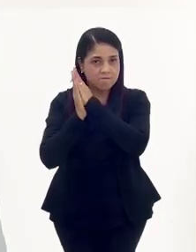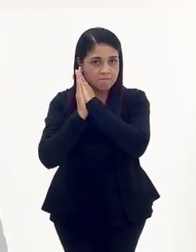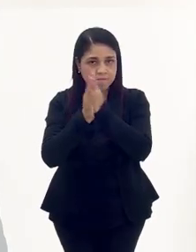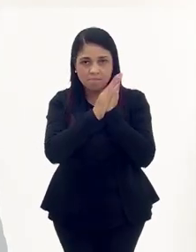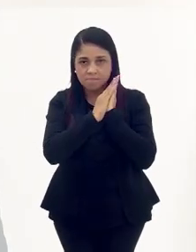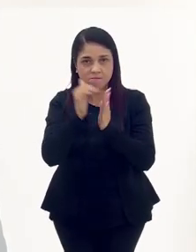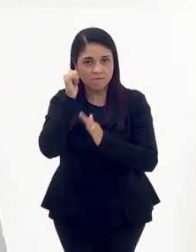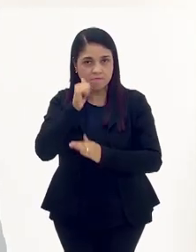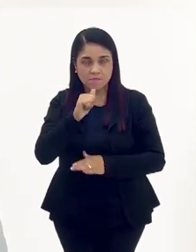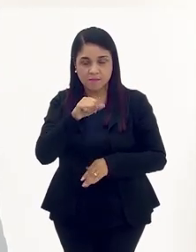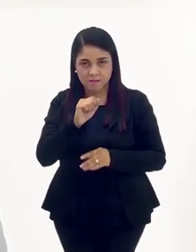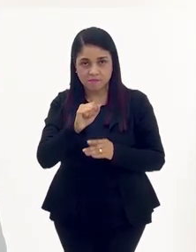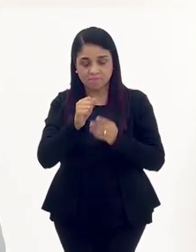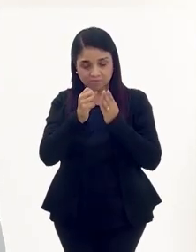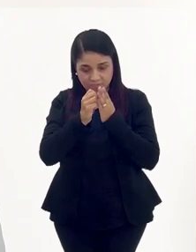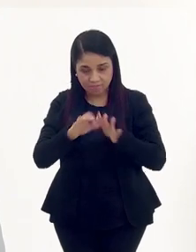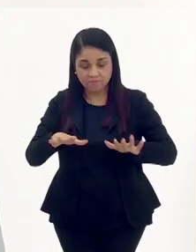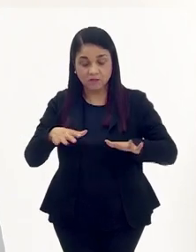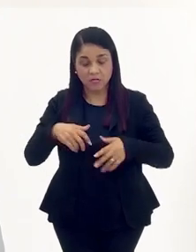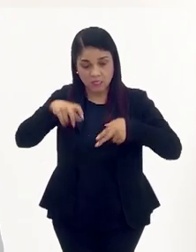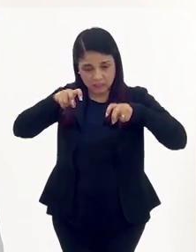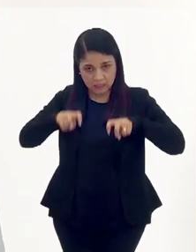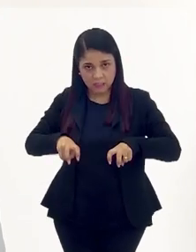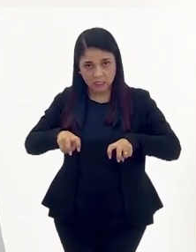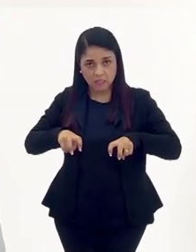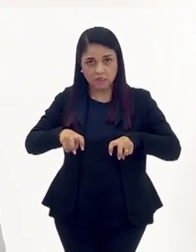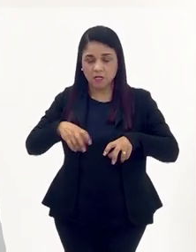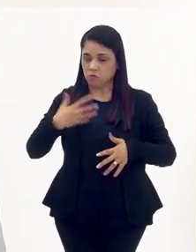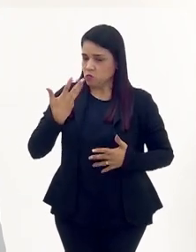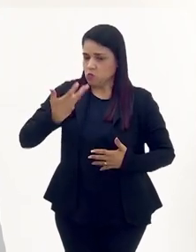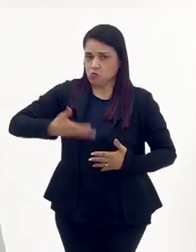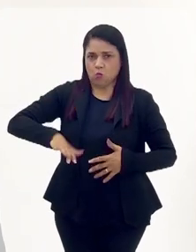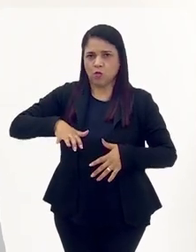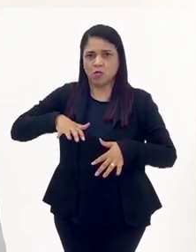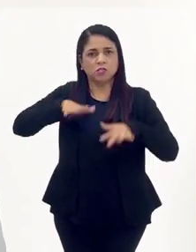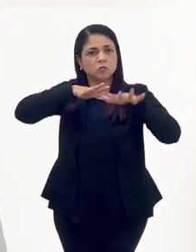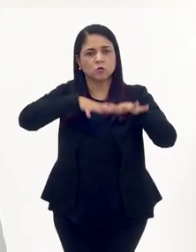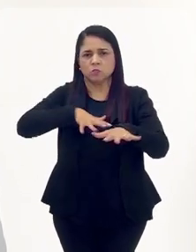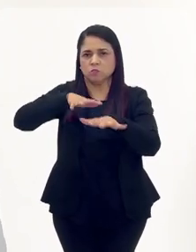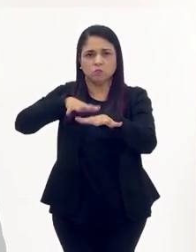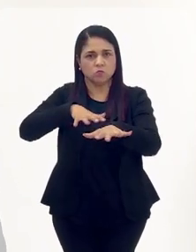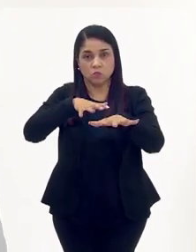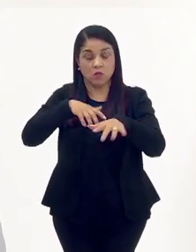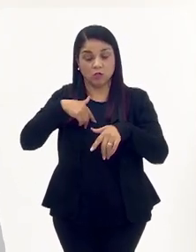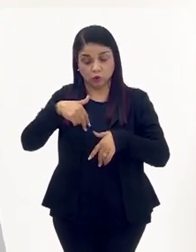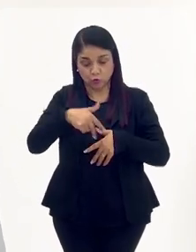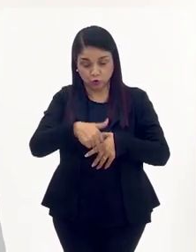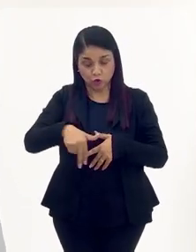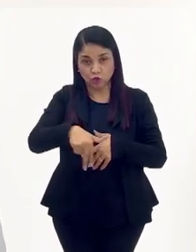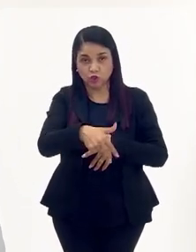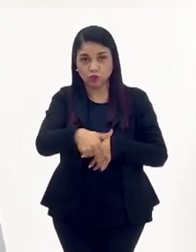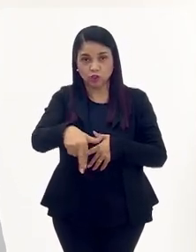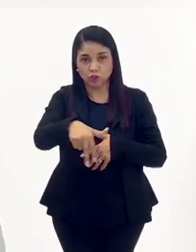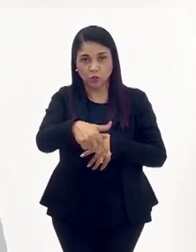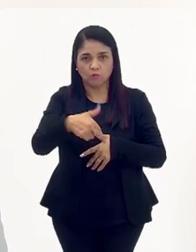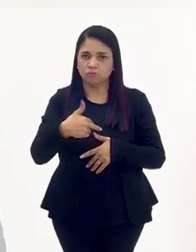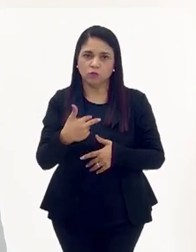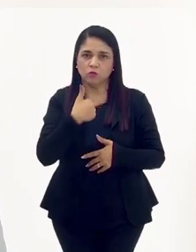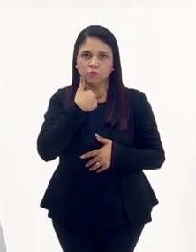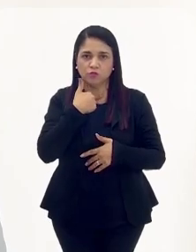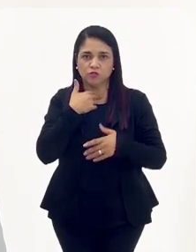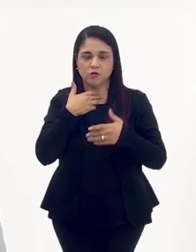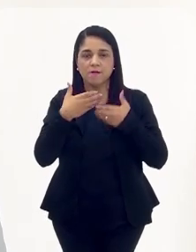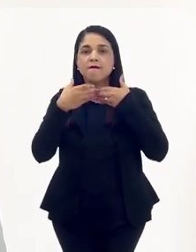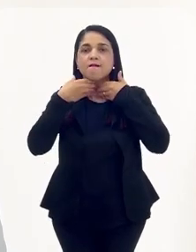nas cadeiras de frisa, ela se negou a vir no carro alegórico, ela veio no chão, porque a cabeça dela não podia vir